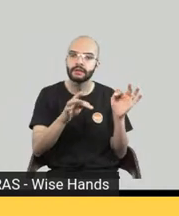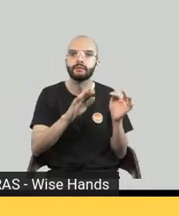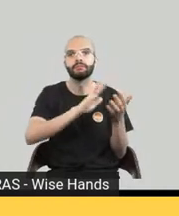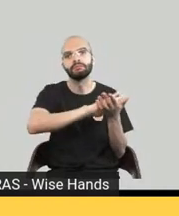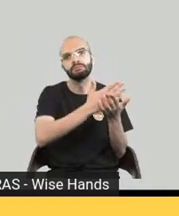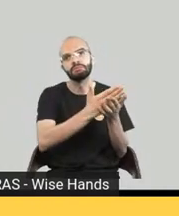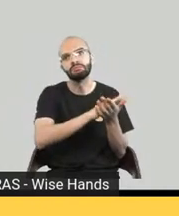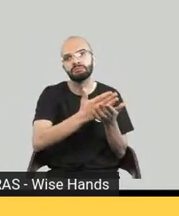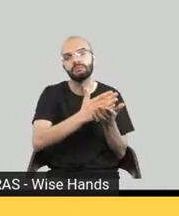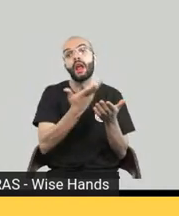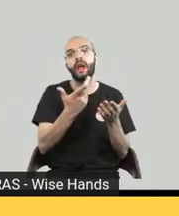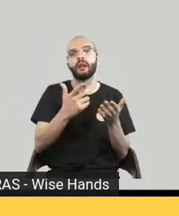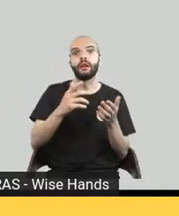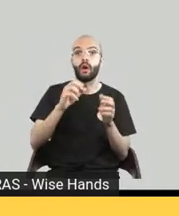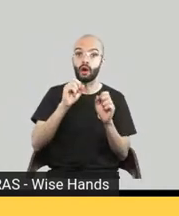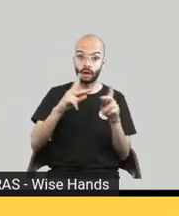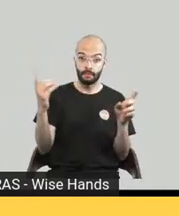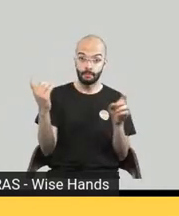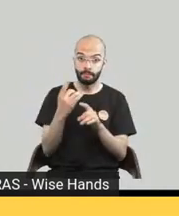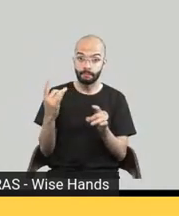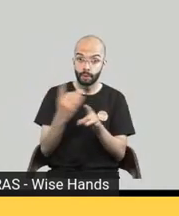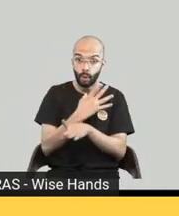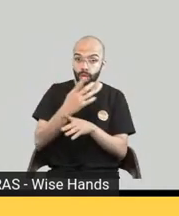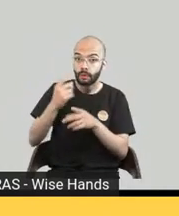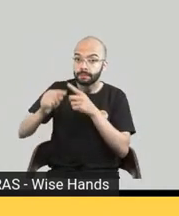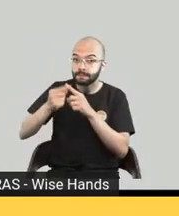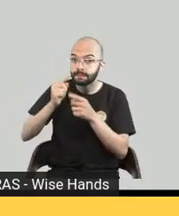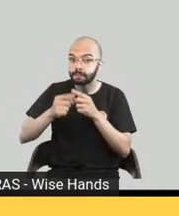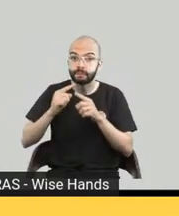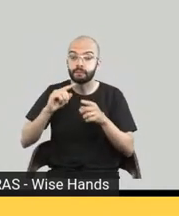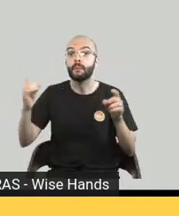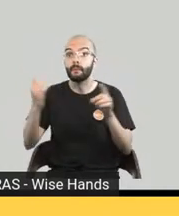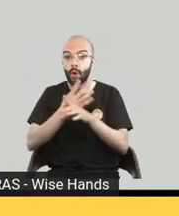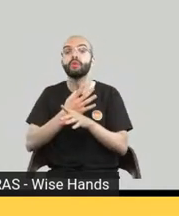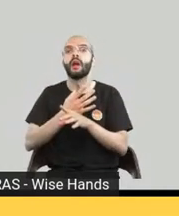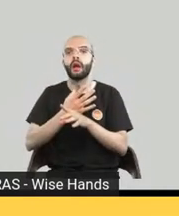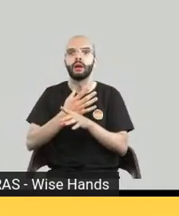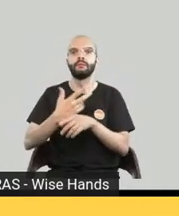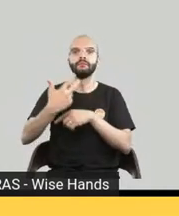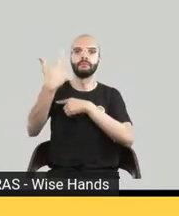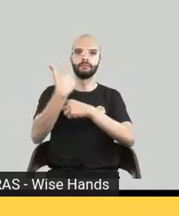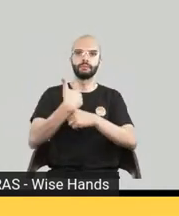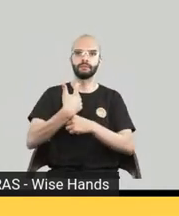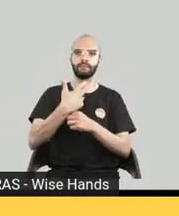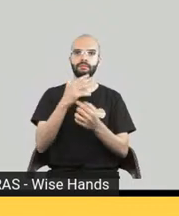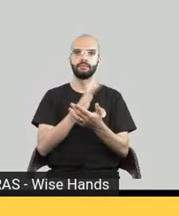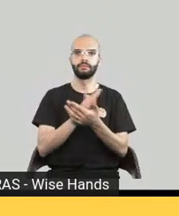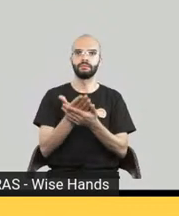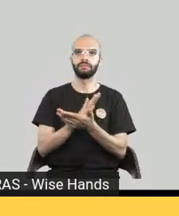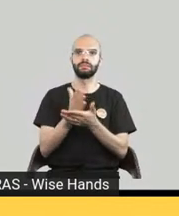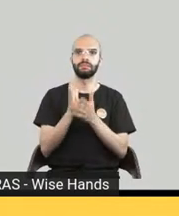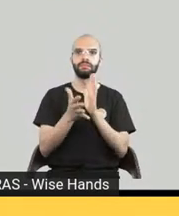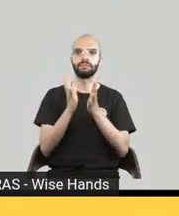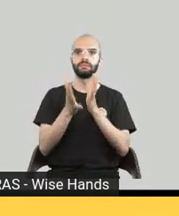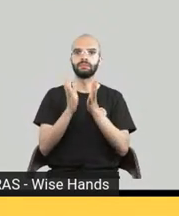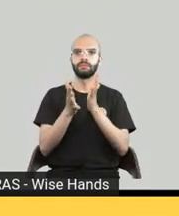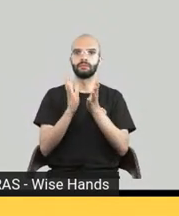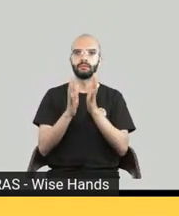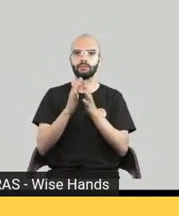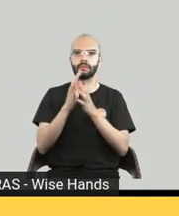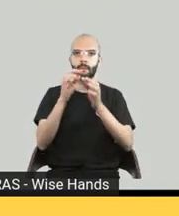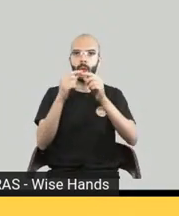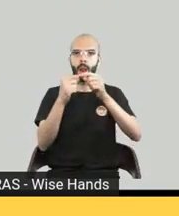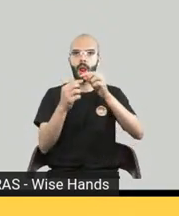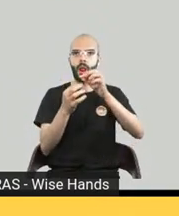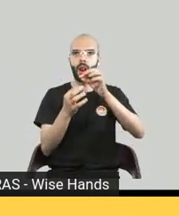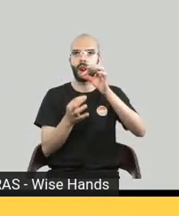parece simples você fala poxa é só ir lá e fazer essa tradução mas na verdade é um processo que é não